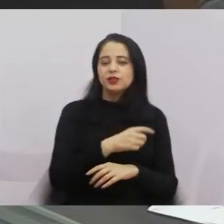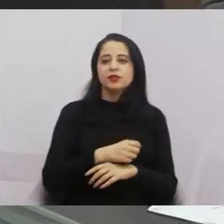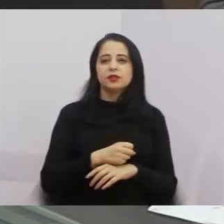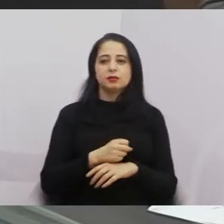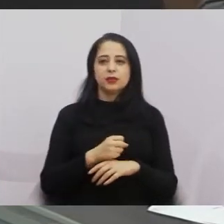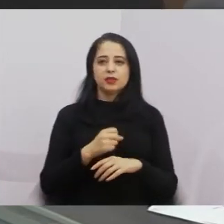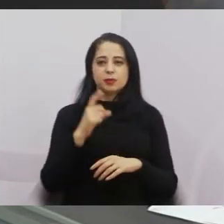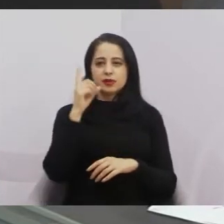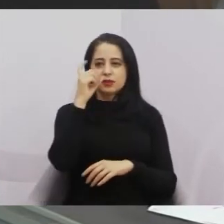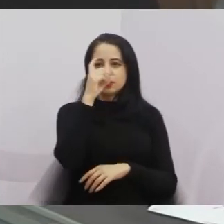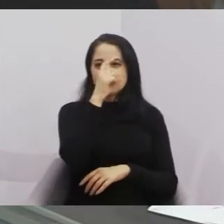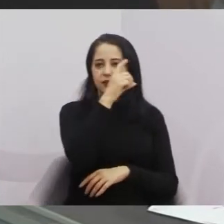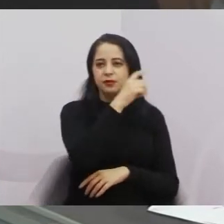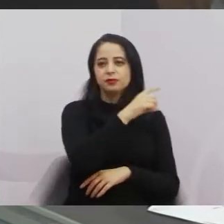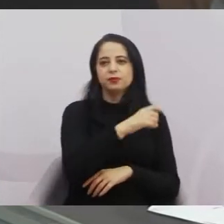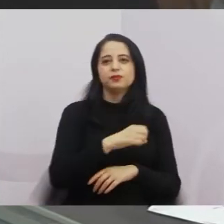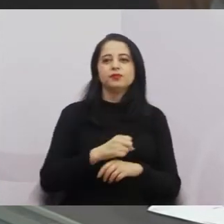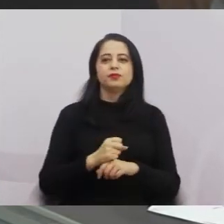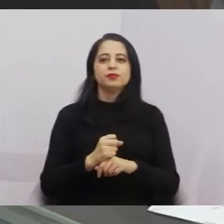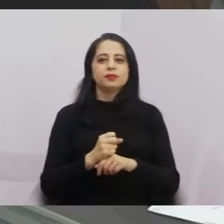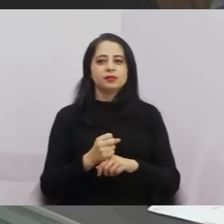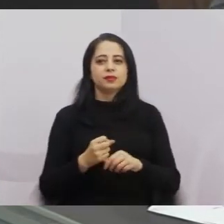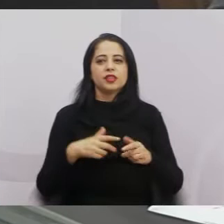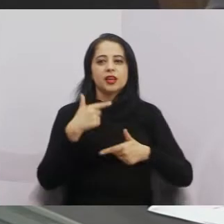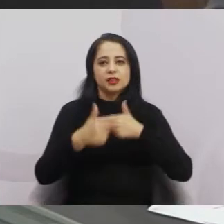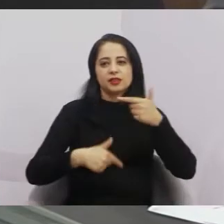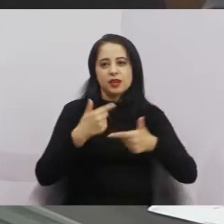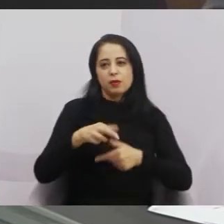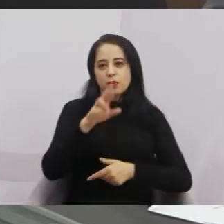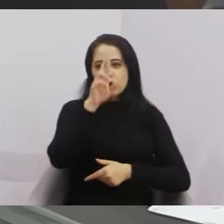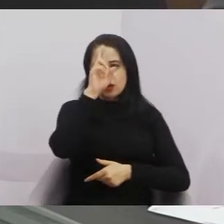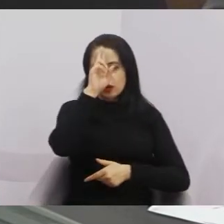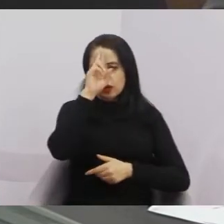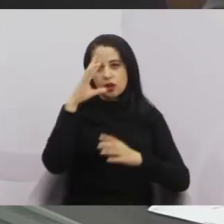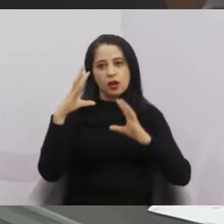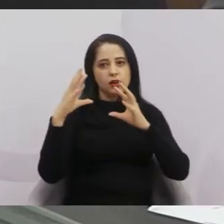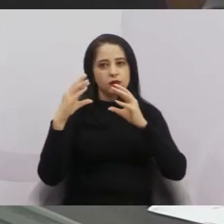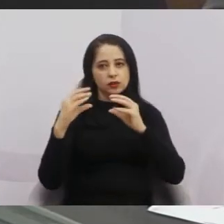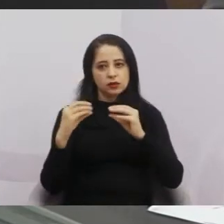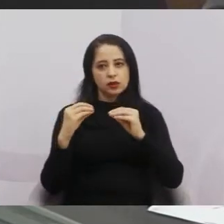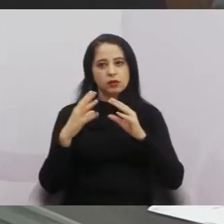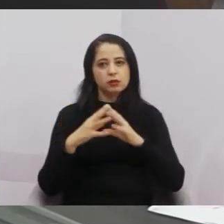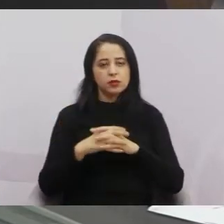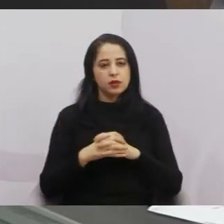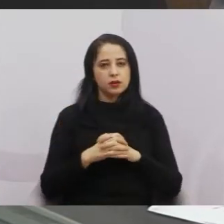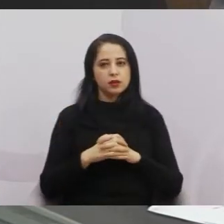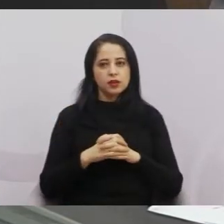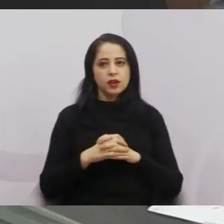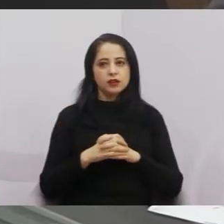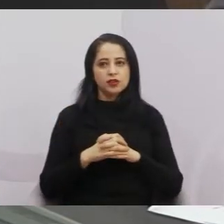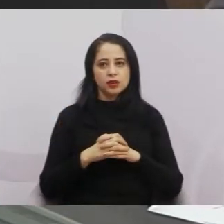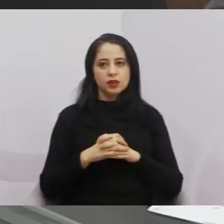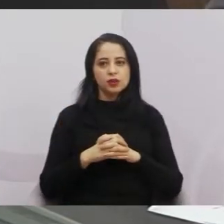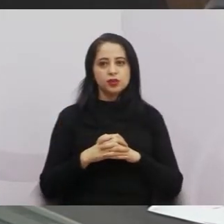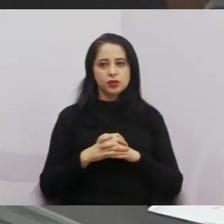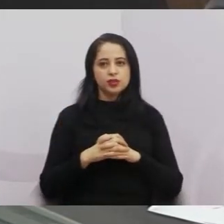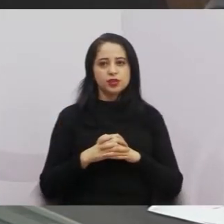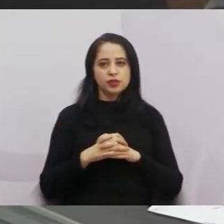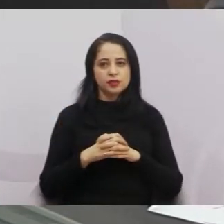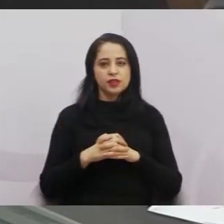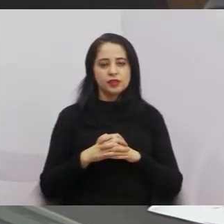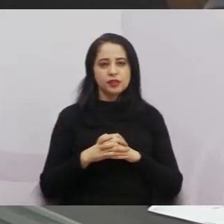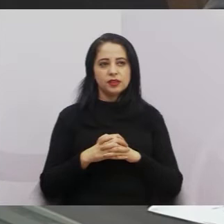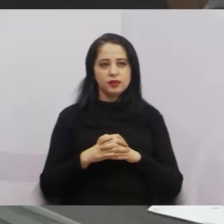vários funcionários. Funcionários da casa, pastor, que não querem ficar até essa hora. Nós, vereadores, não queremos ficar